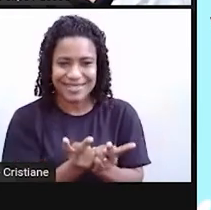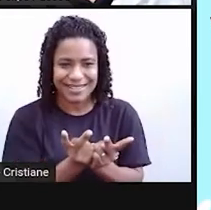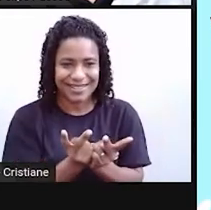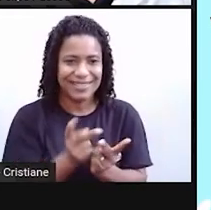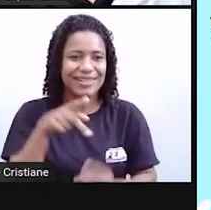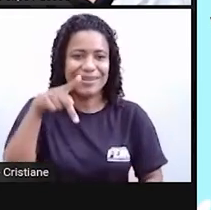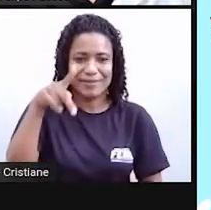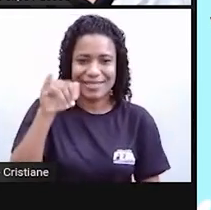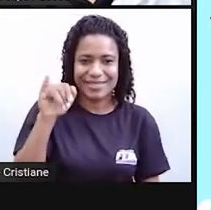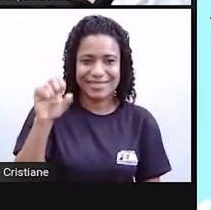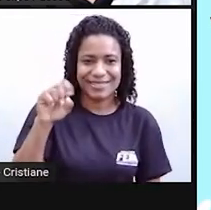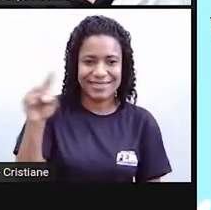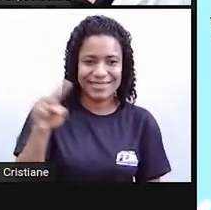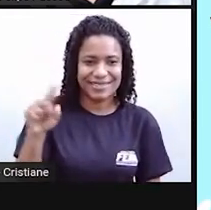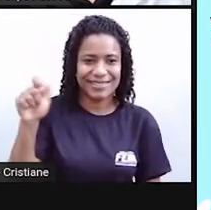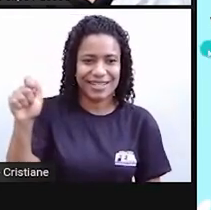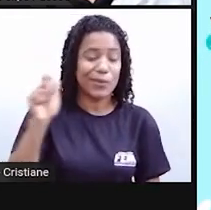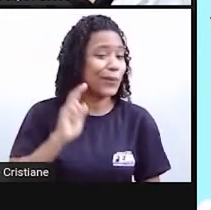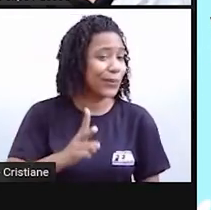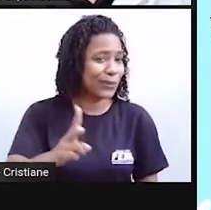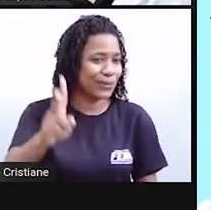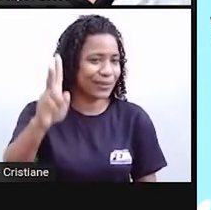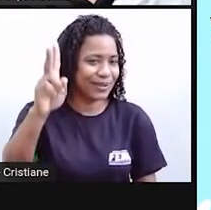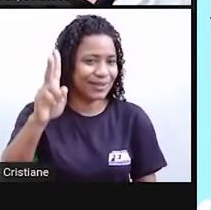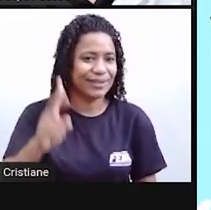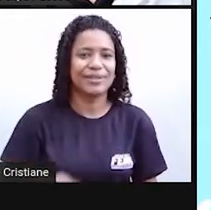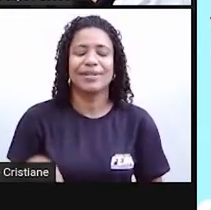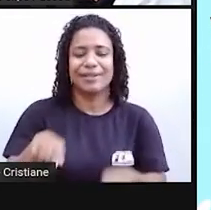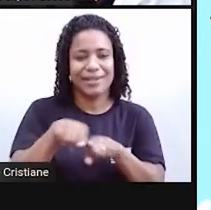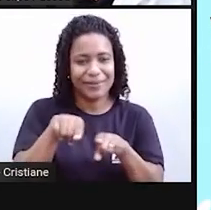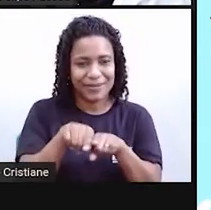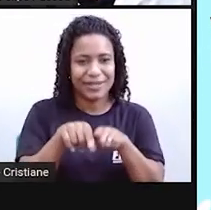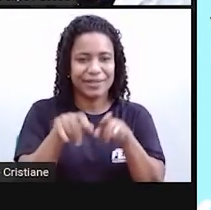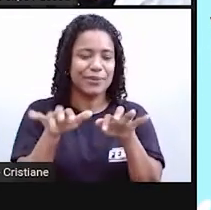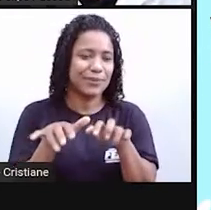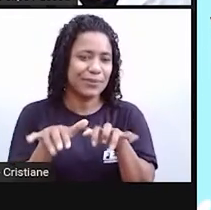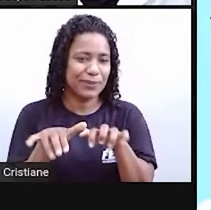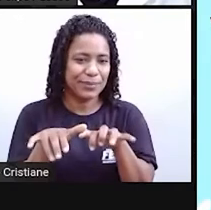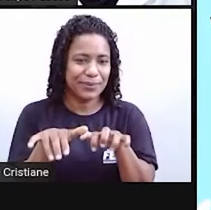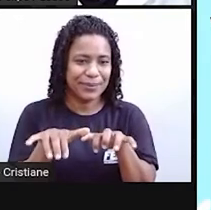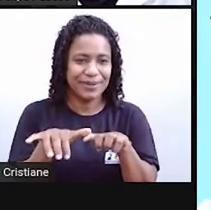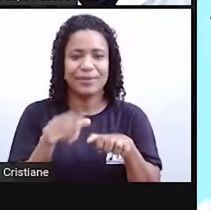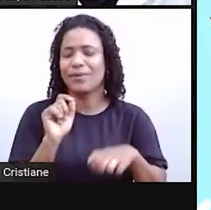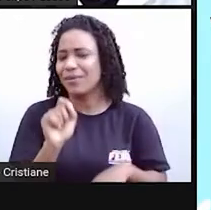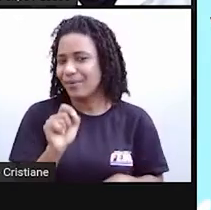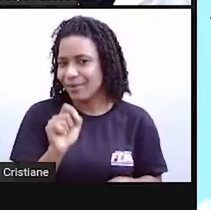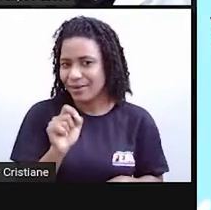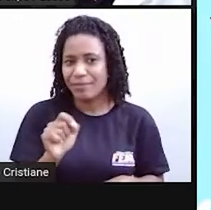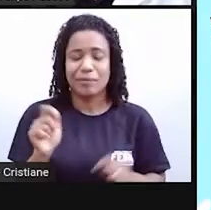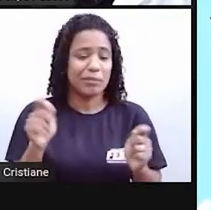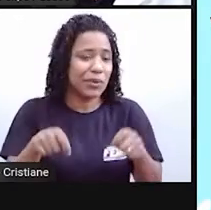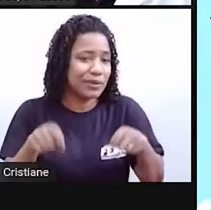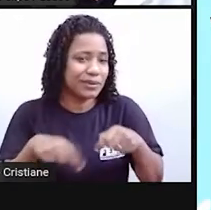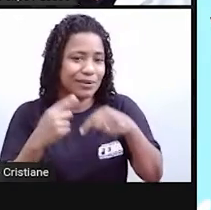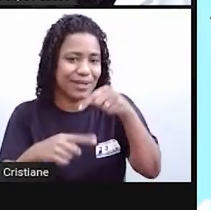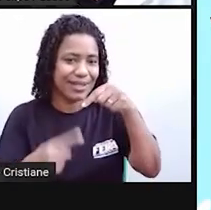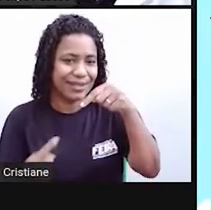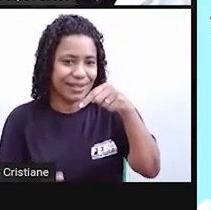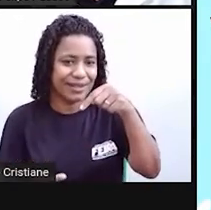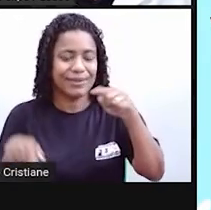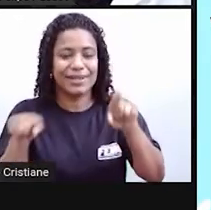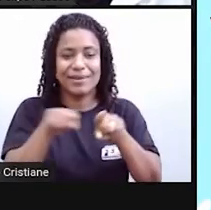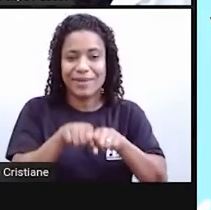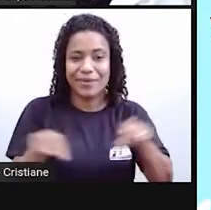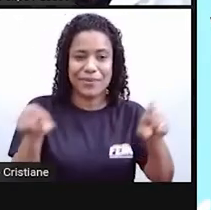né? E é uma palavra que vem lá da Itália. Notebook pode ser tanto o caderno como o computador, né? No